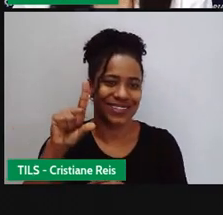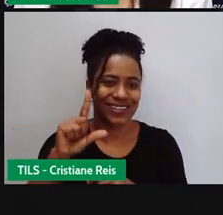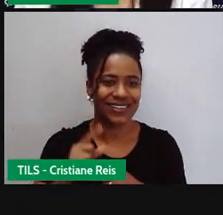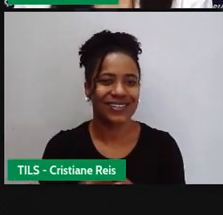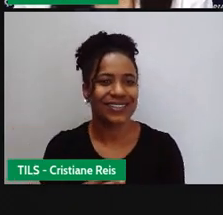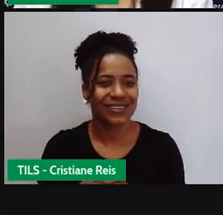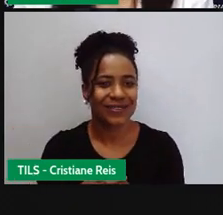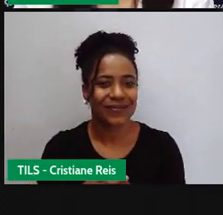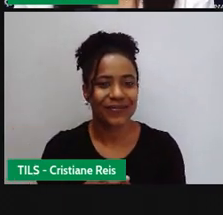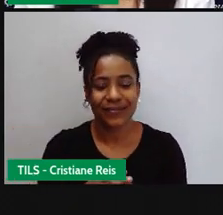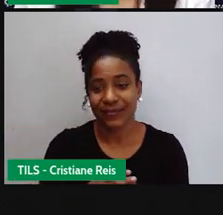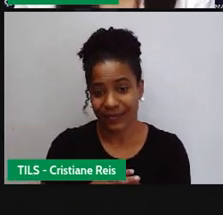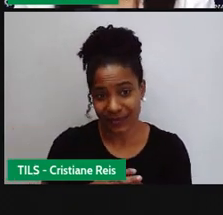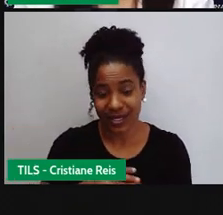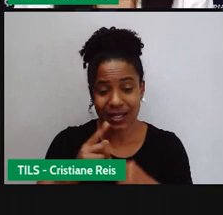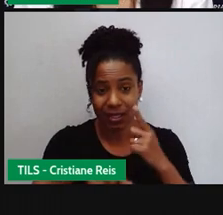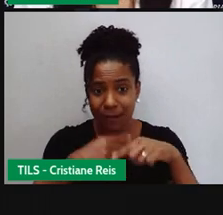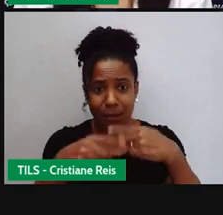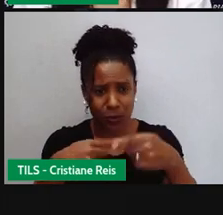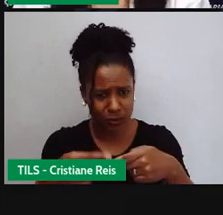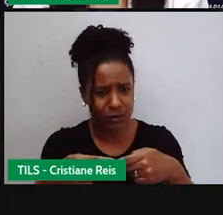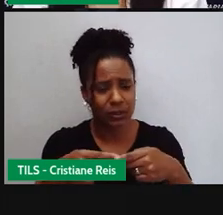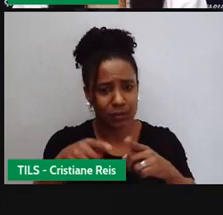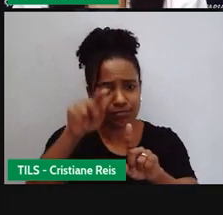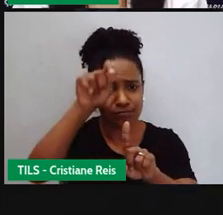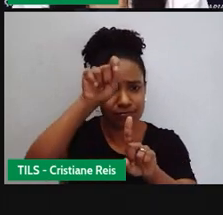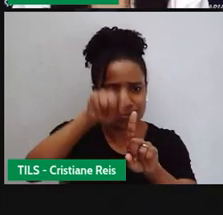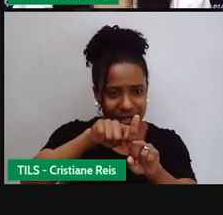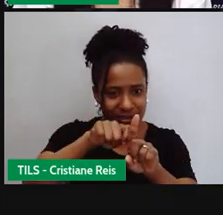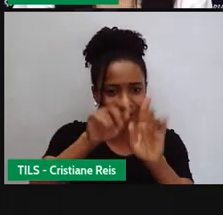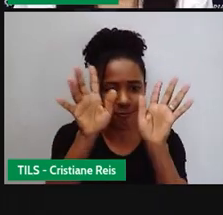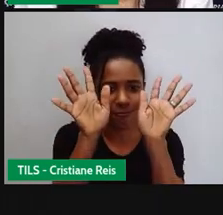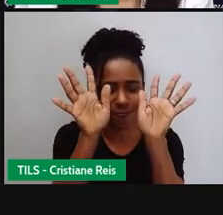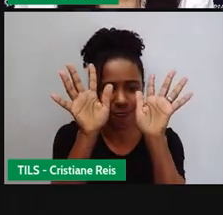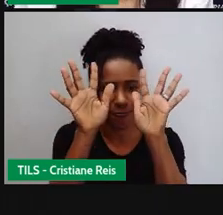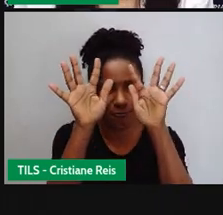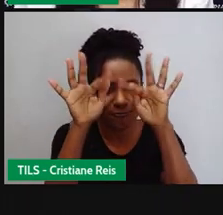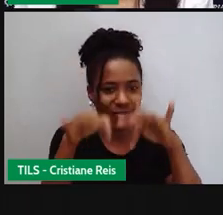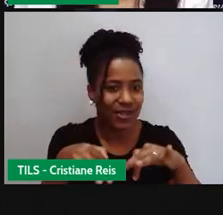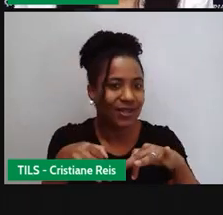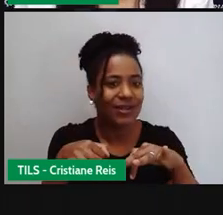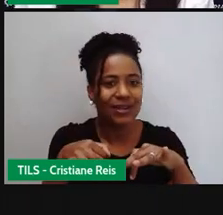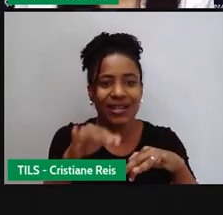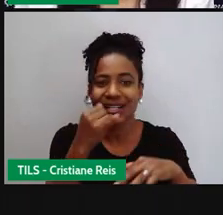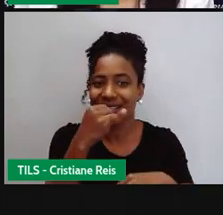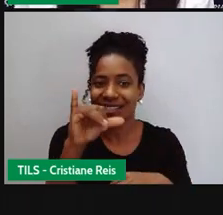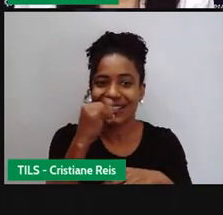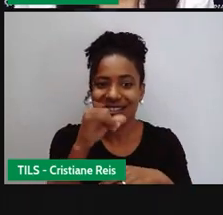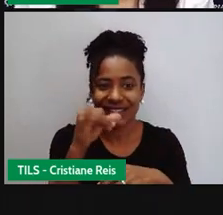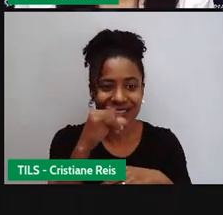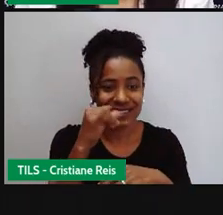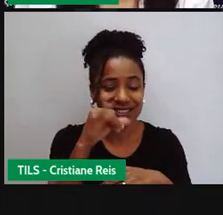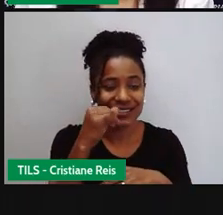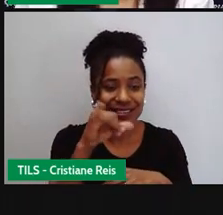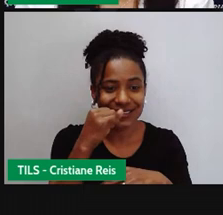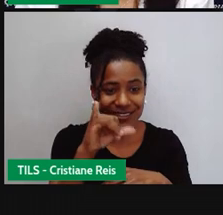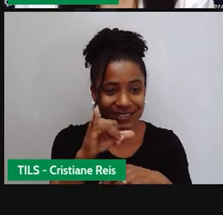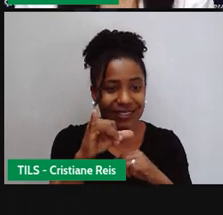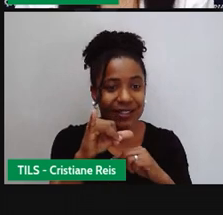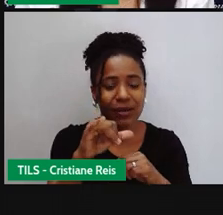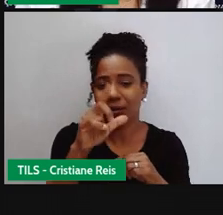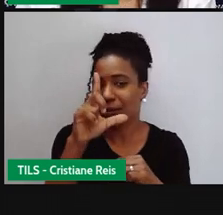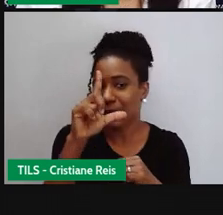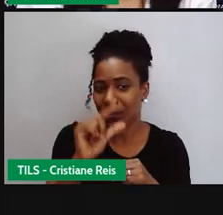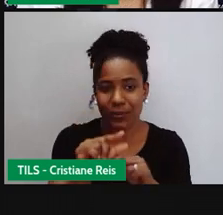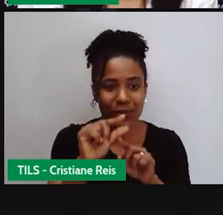Aí, no final do mês, a conta, sua conta de energia elétrica vai estar relacionada apenas a